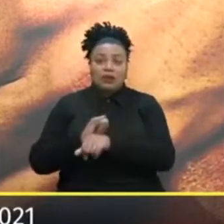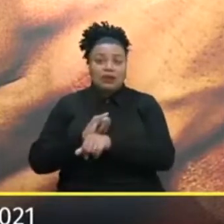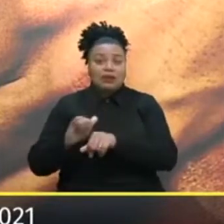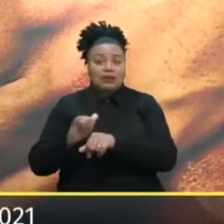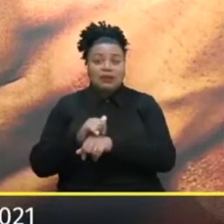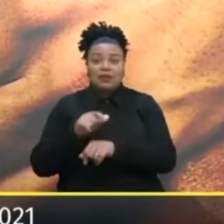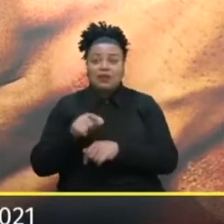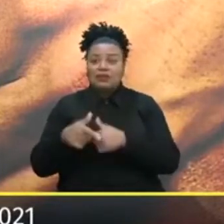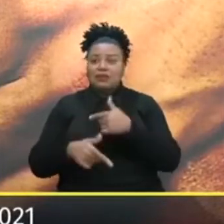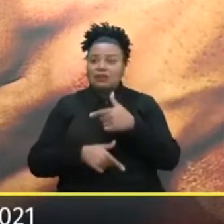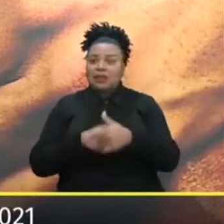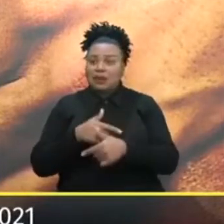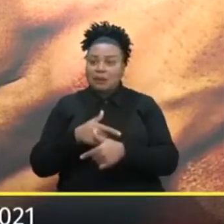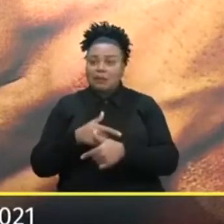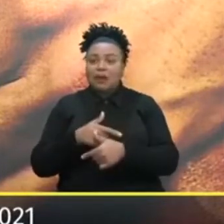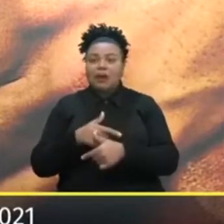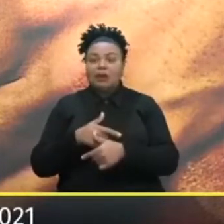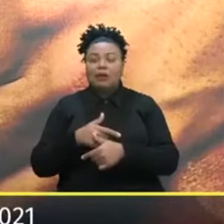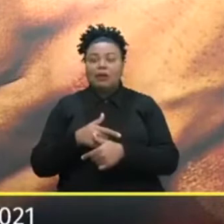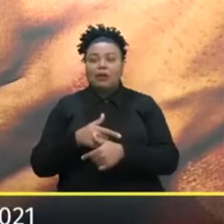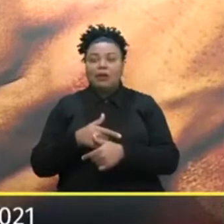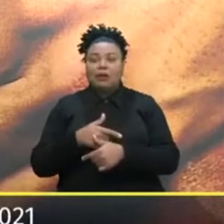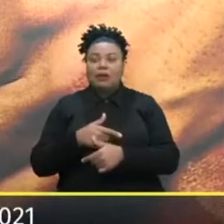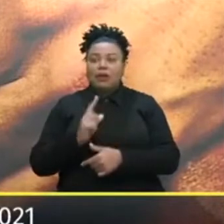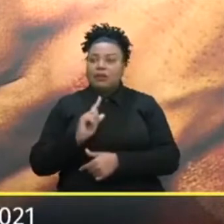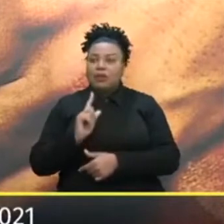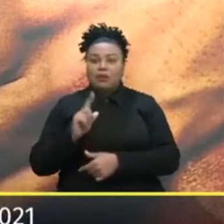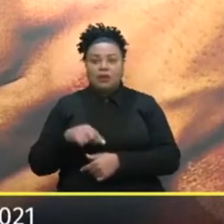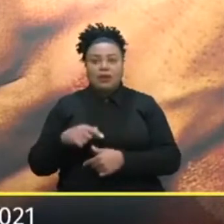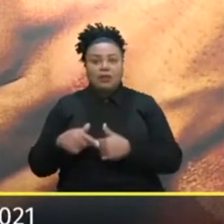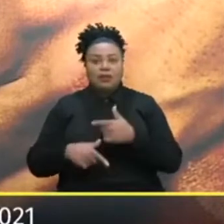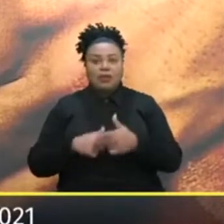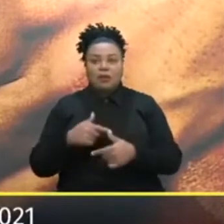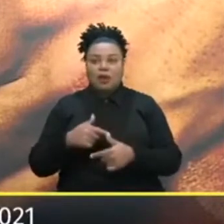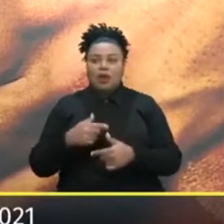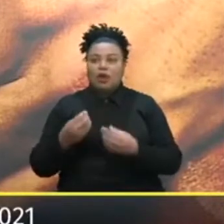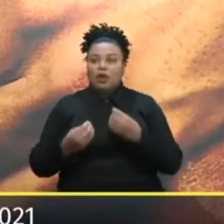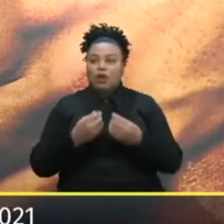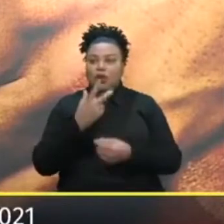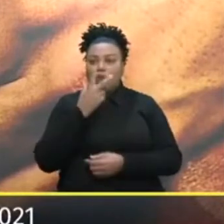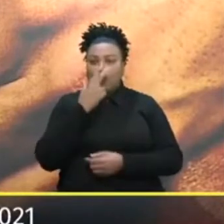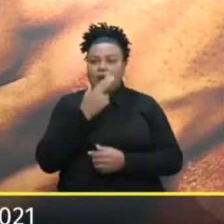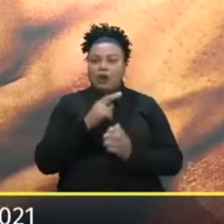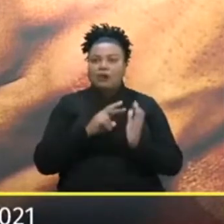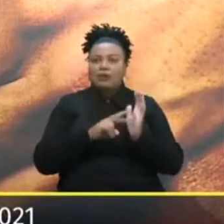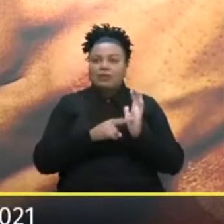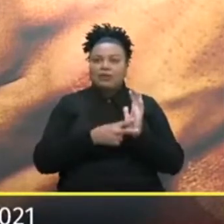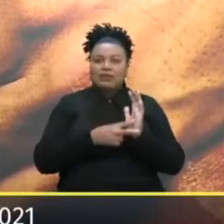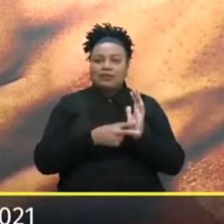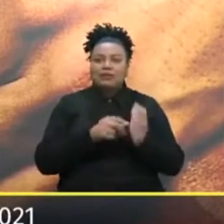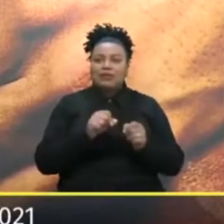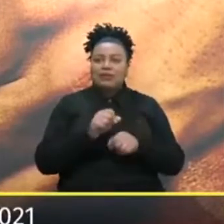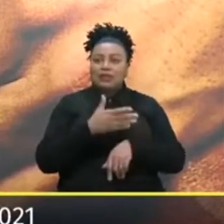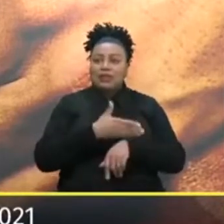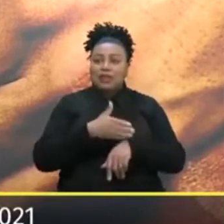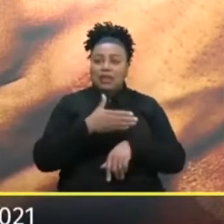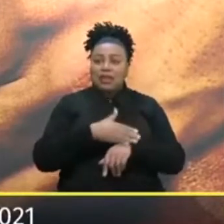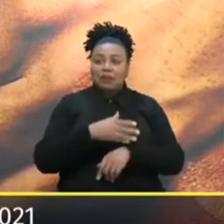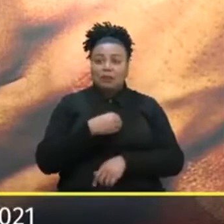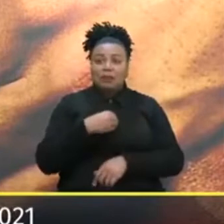Então esse trabalho Foi Assim Não é um trabalho Exatamente como O Cindy Lawyers Fez lá De fazer o treinamento Do médico Mas